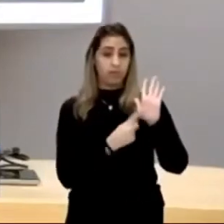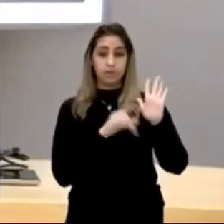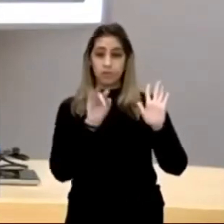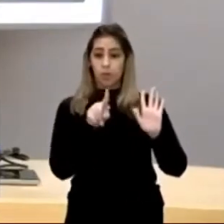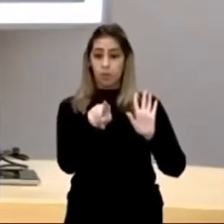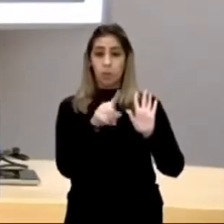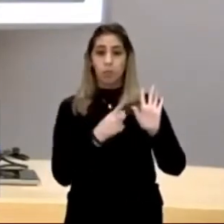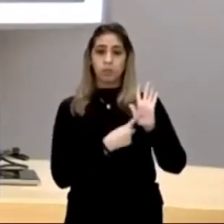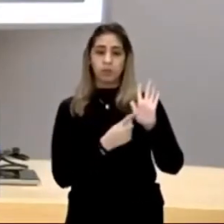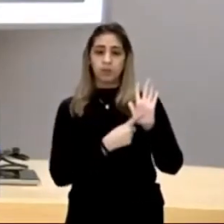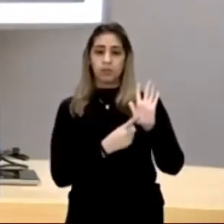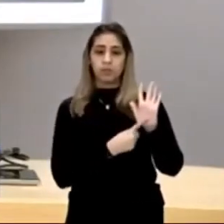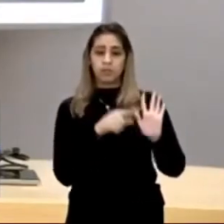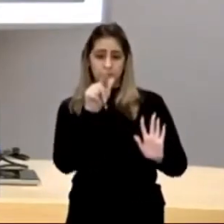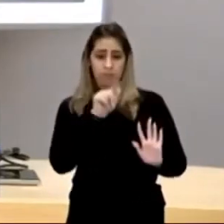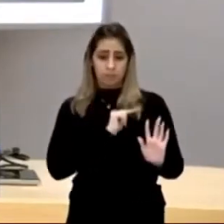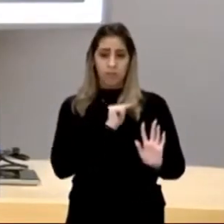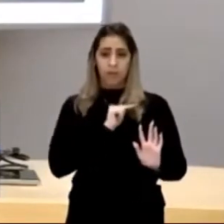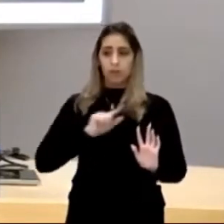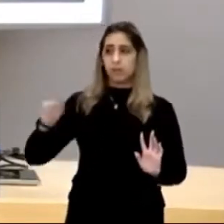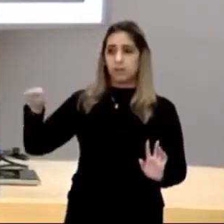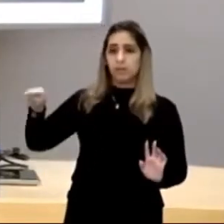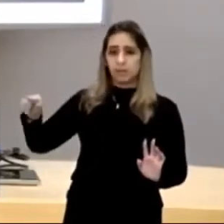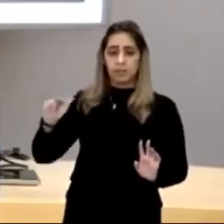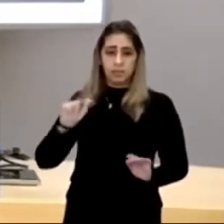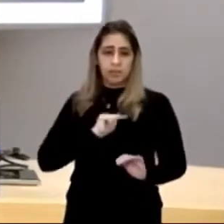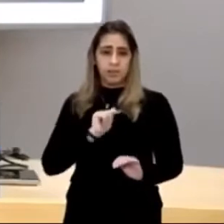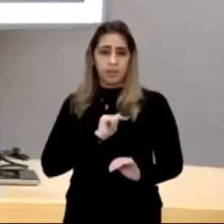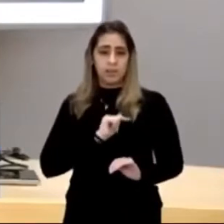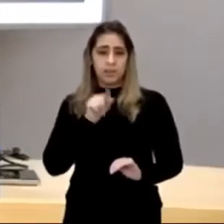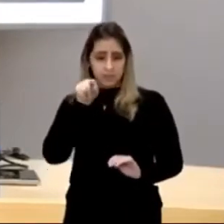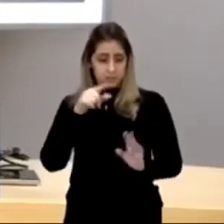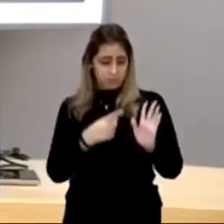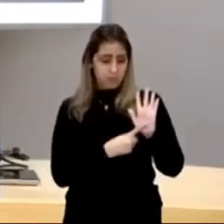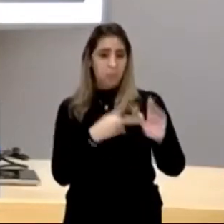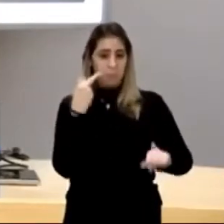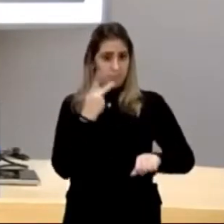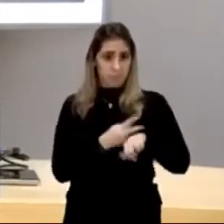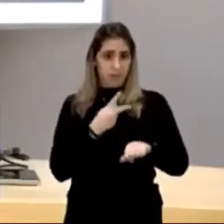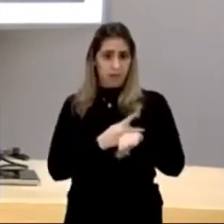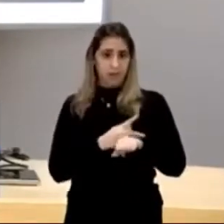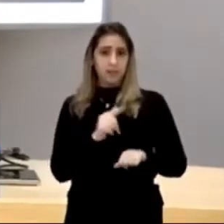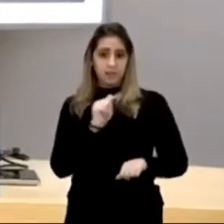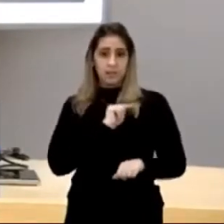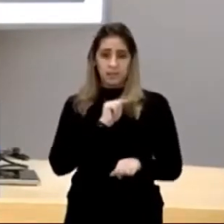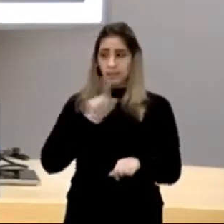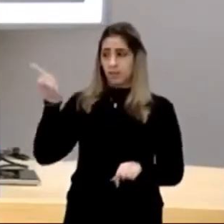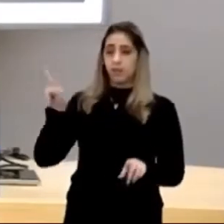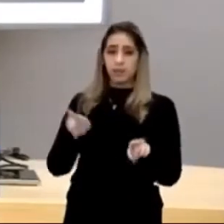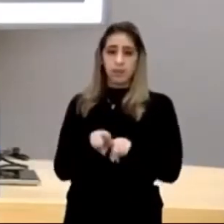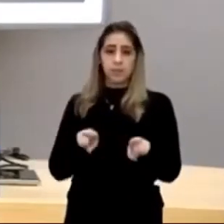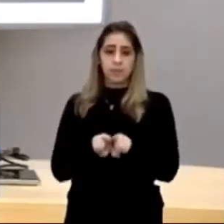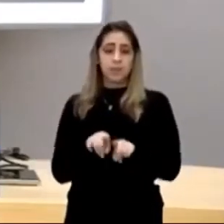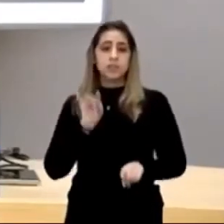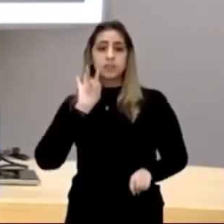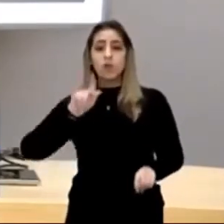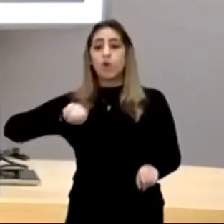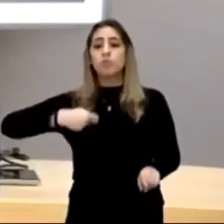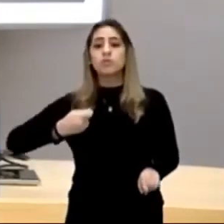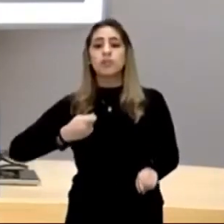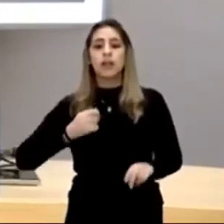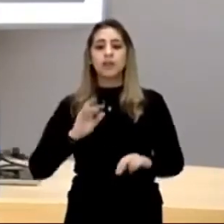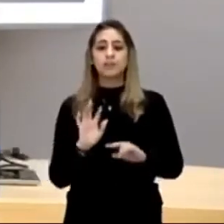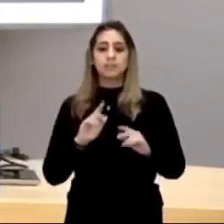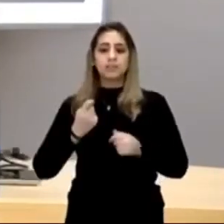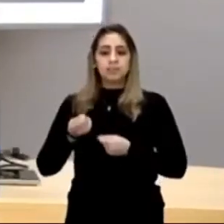aqui, tem lá, tem lá, isso aqui, de prata, tem lá também, só com sinais, assim,